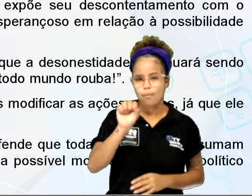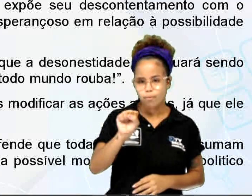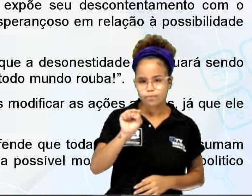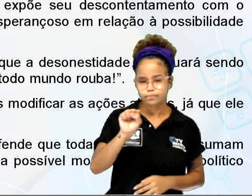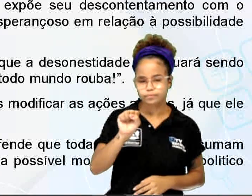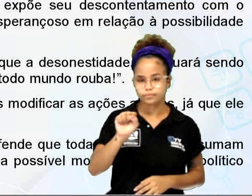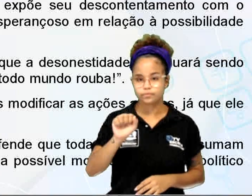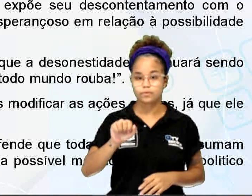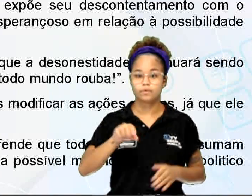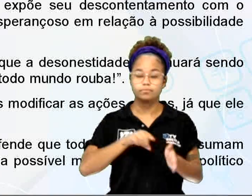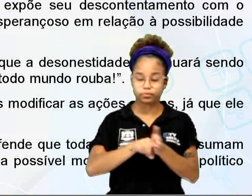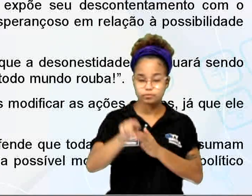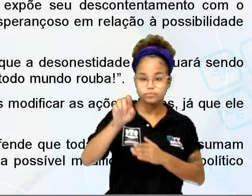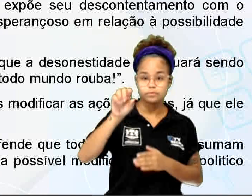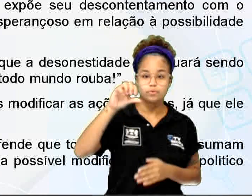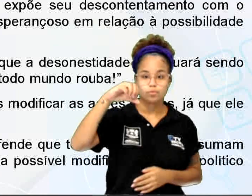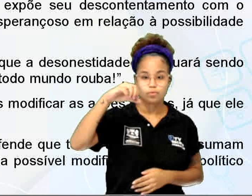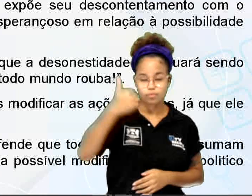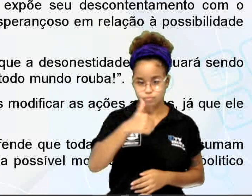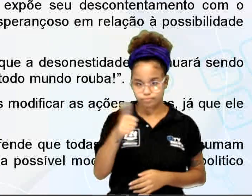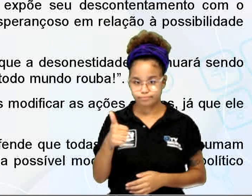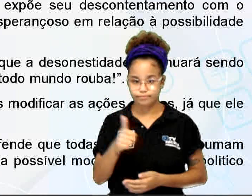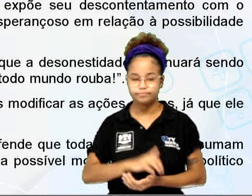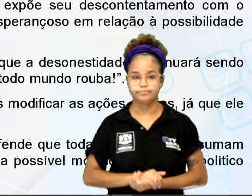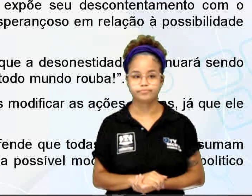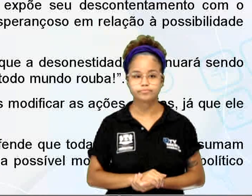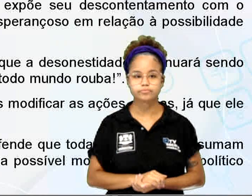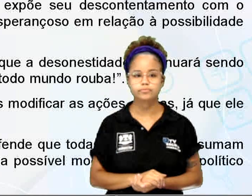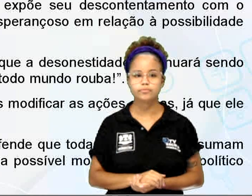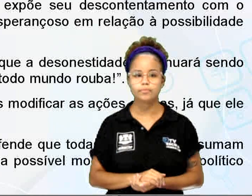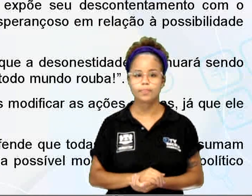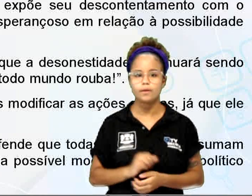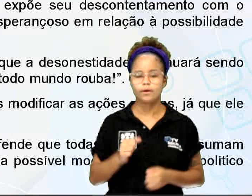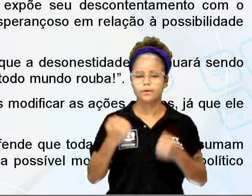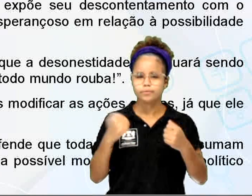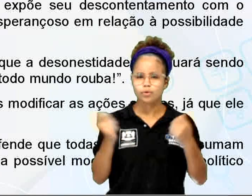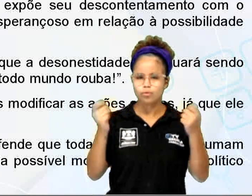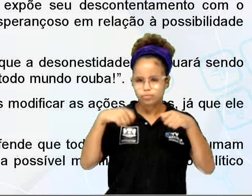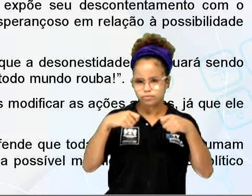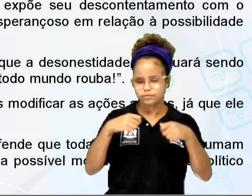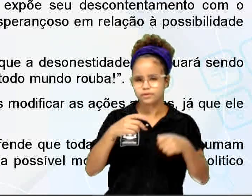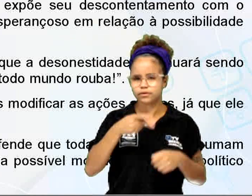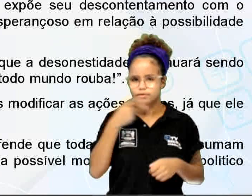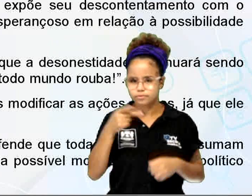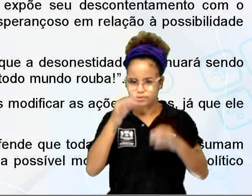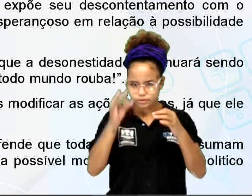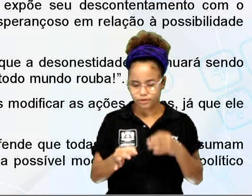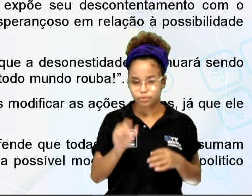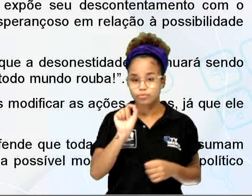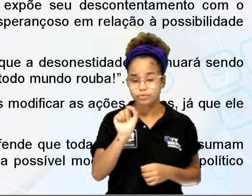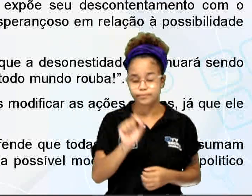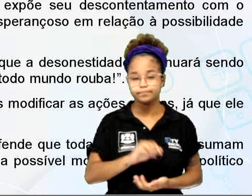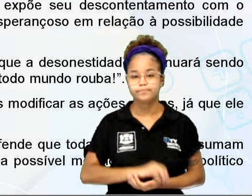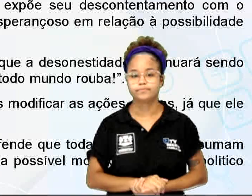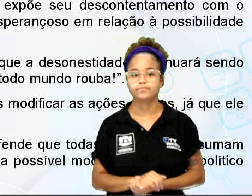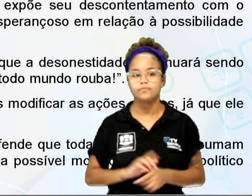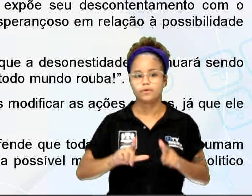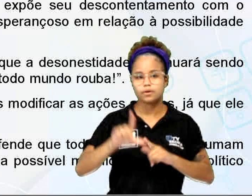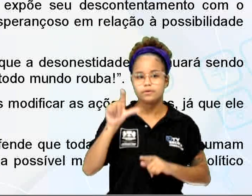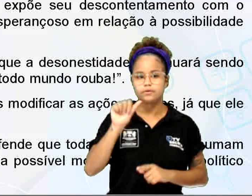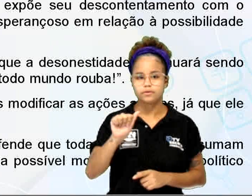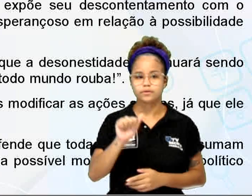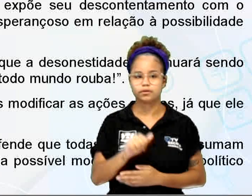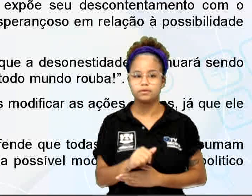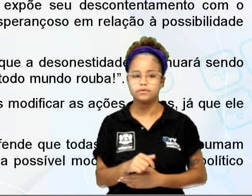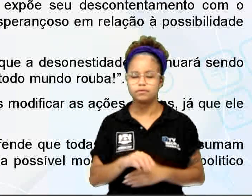11. No que diz respeito à compreensão do texto 8, é possível afirmar que letra A, ele banaliza